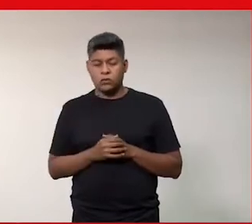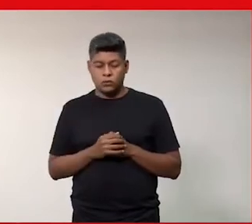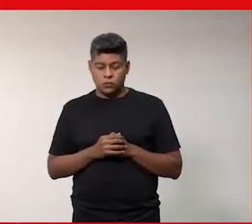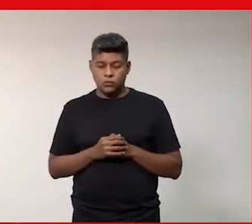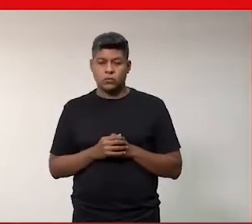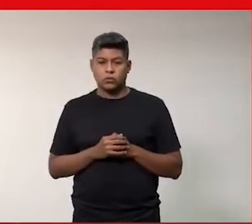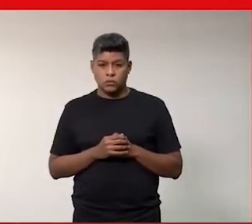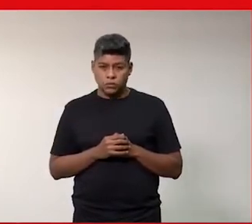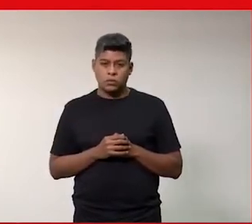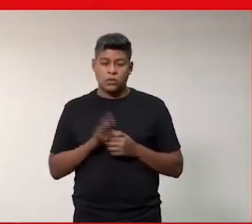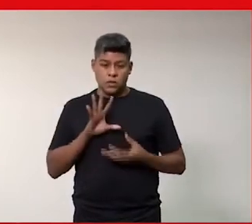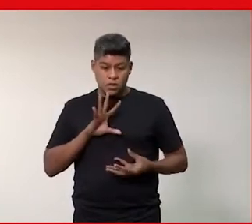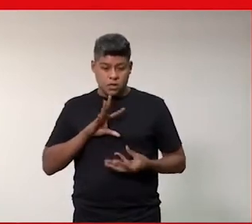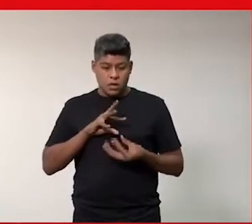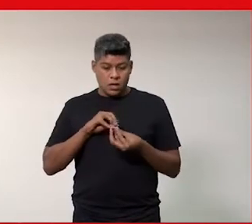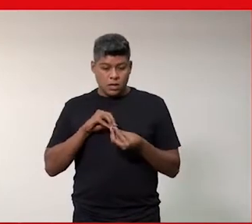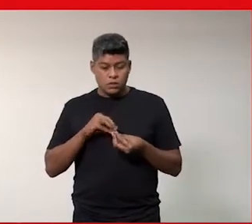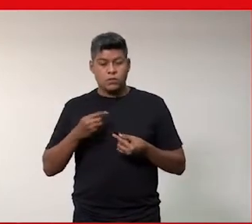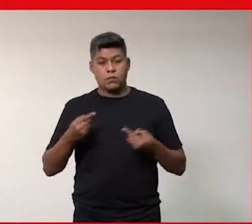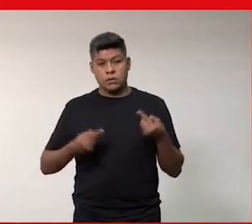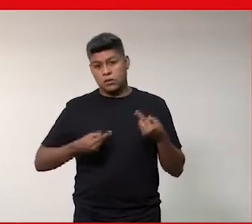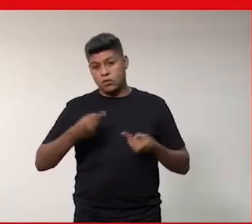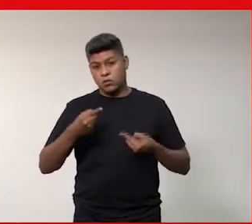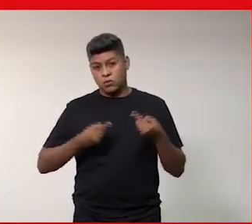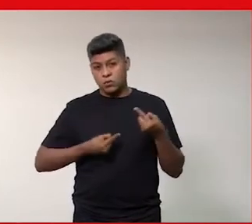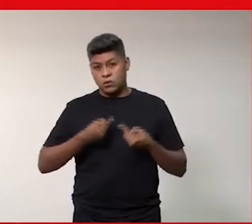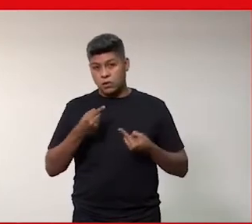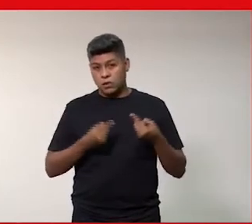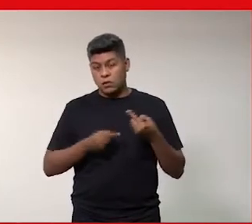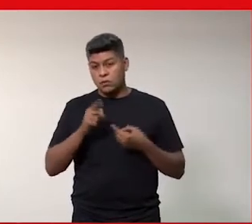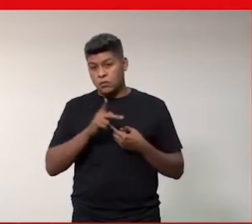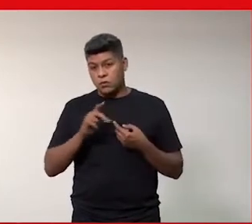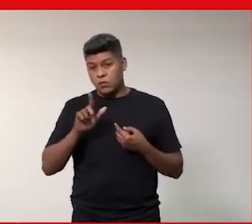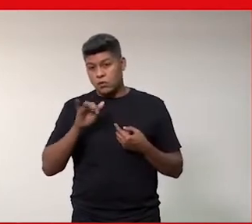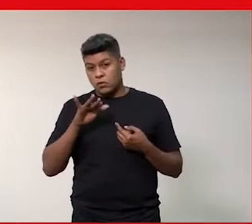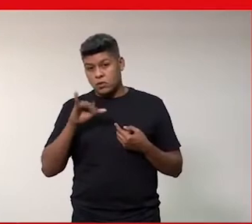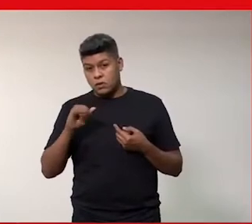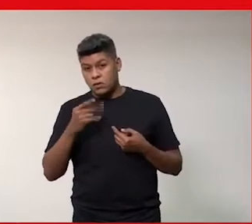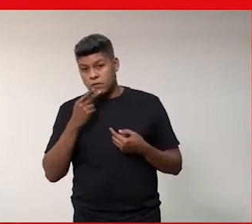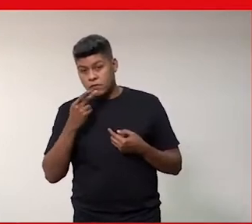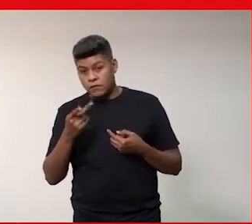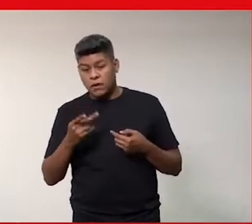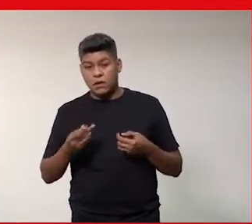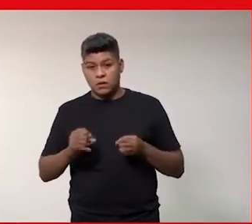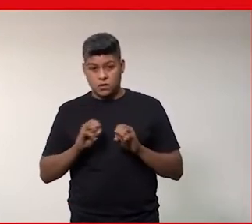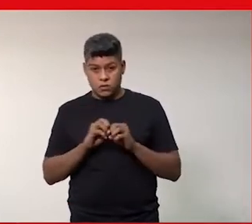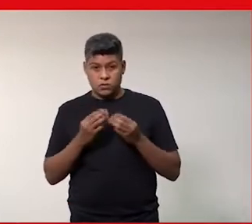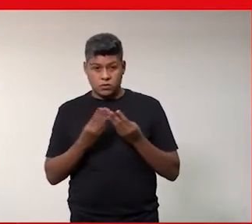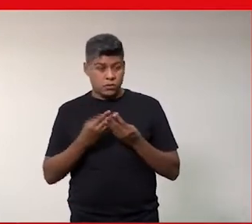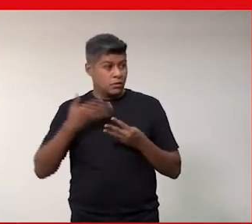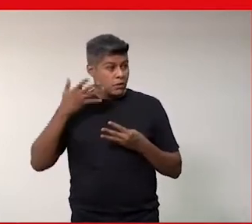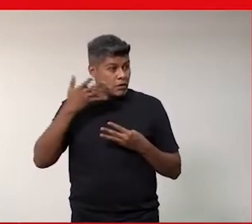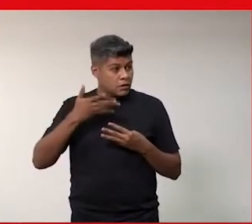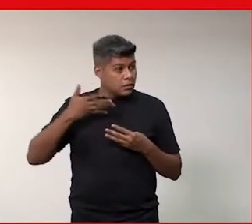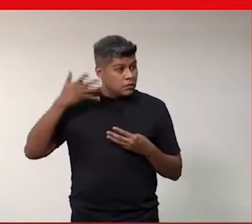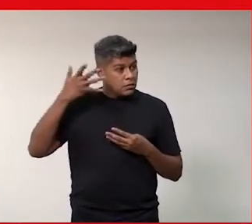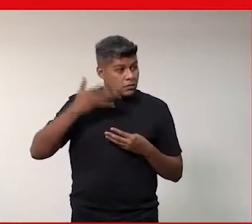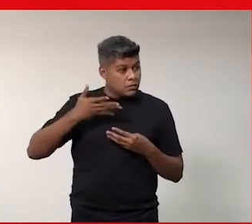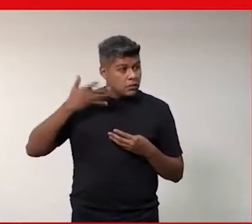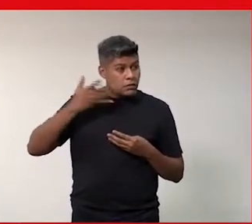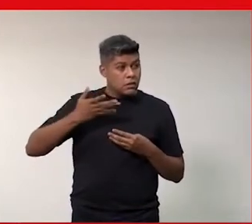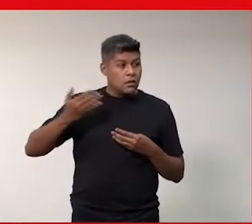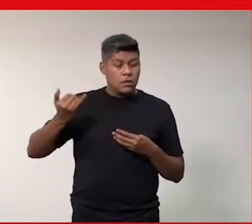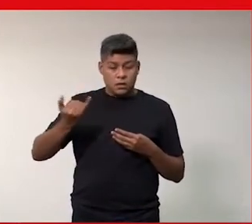Para a gente fazer um resumo do que foi discutido então no painel, a professora Luciana apresentou o workshop e as palestrantes destacando a